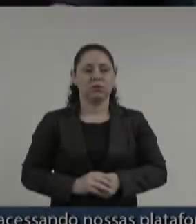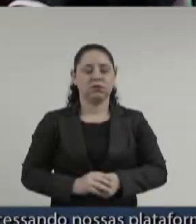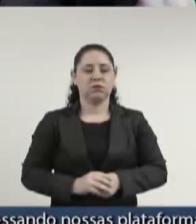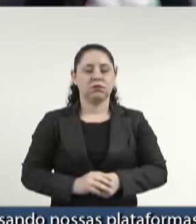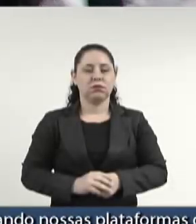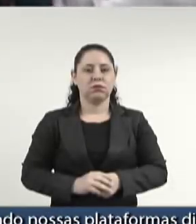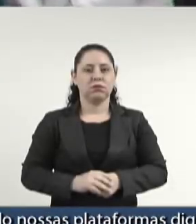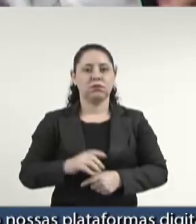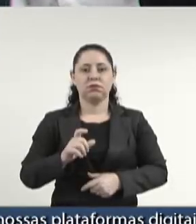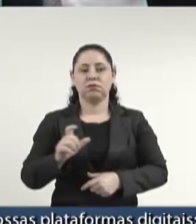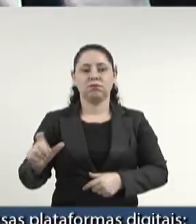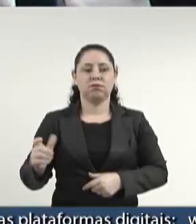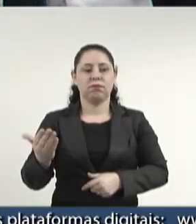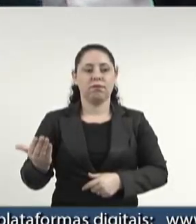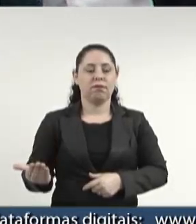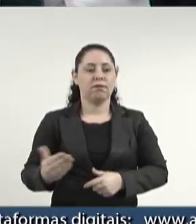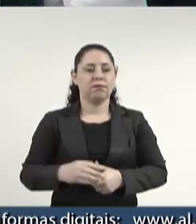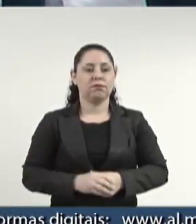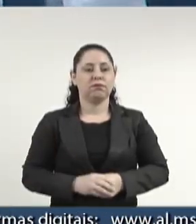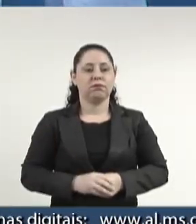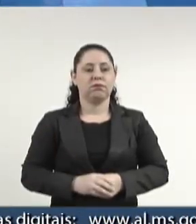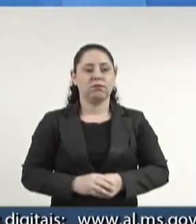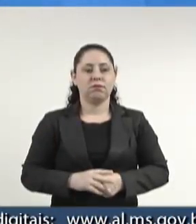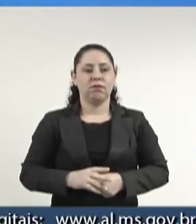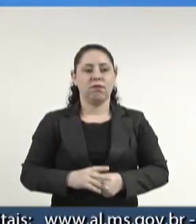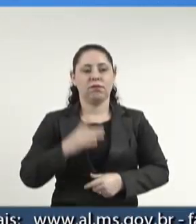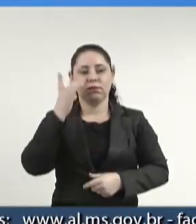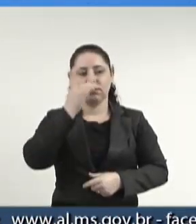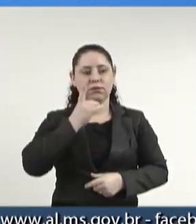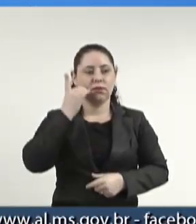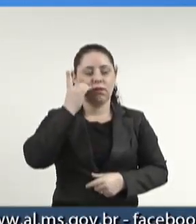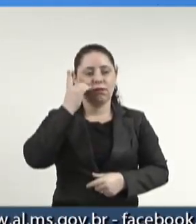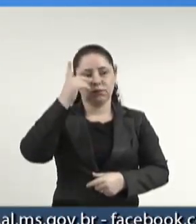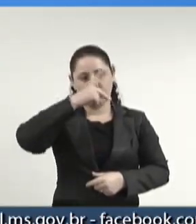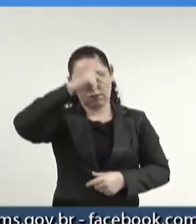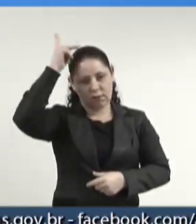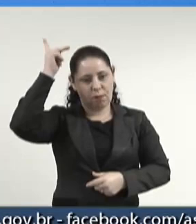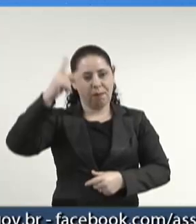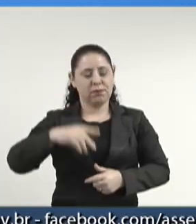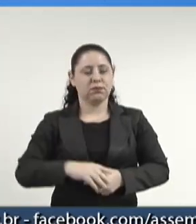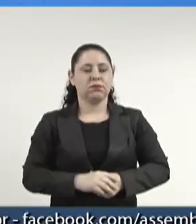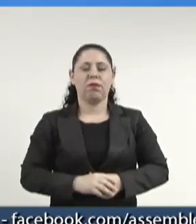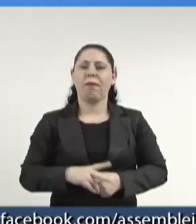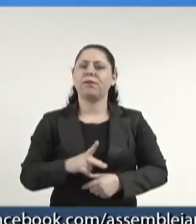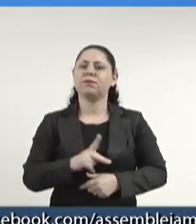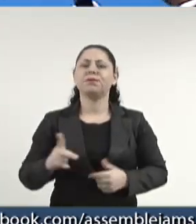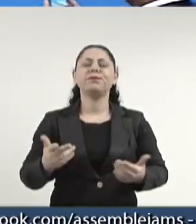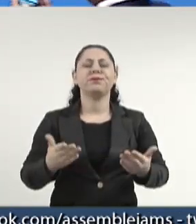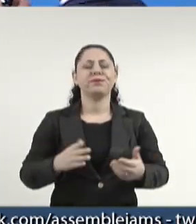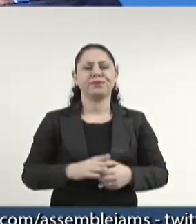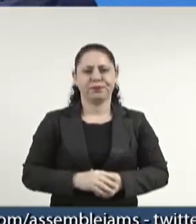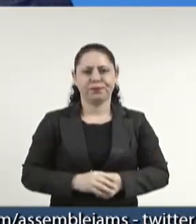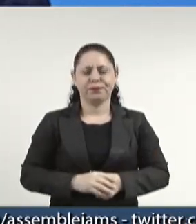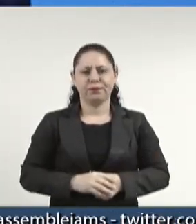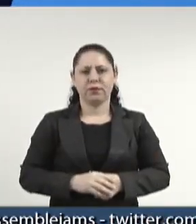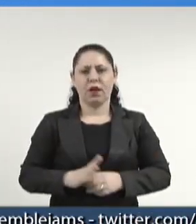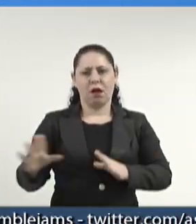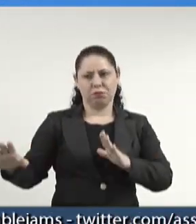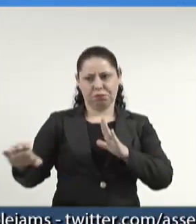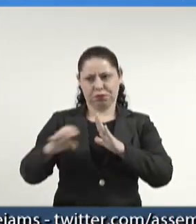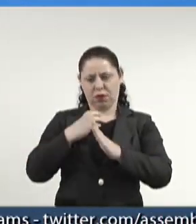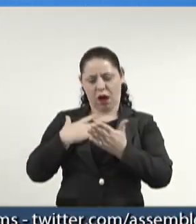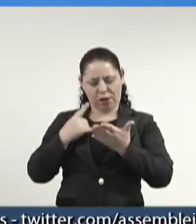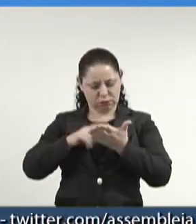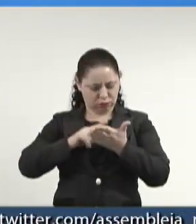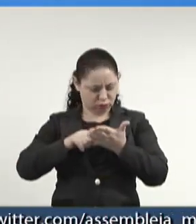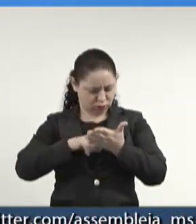Pela ordem, senhor presidente. Palavra pela ordem, deputado Paulo Corrêa. Senhor presidente, recebi aqui,